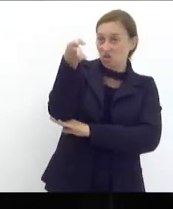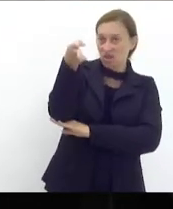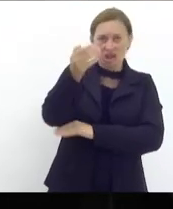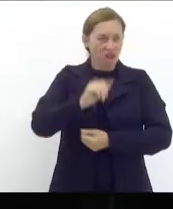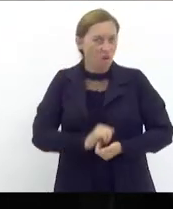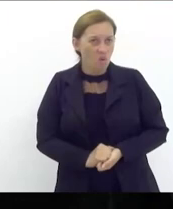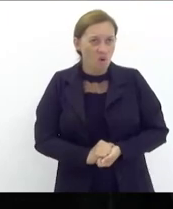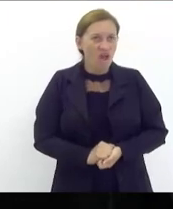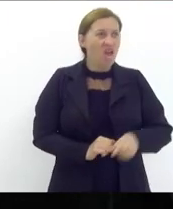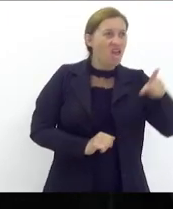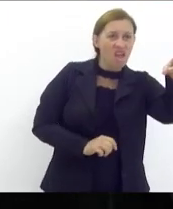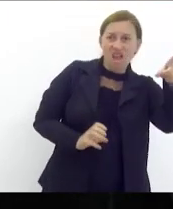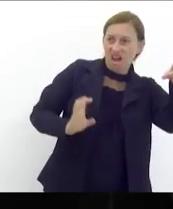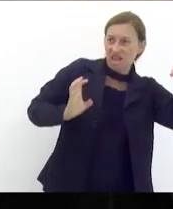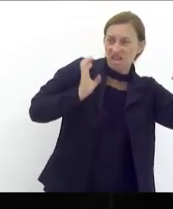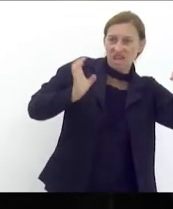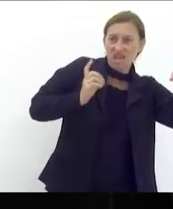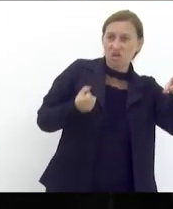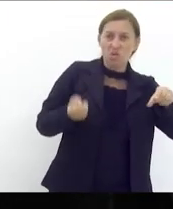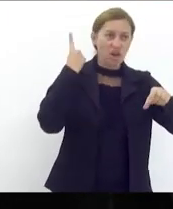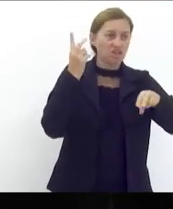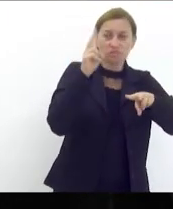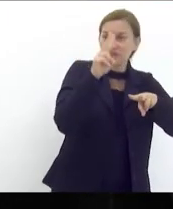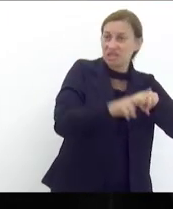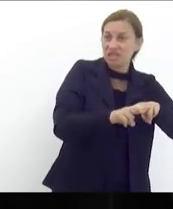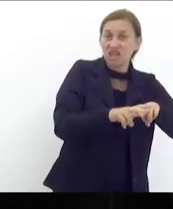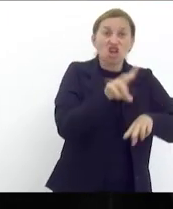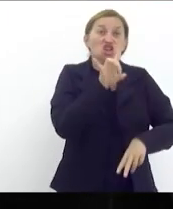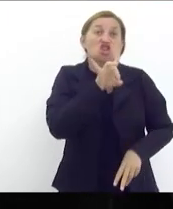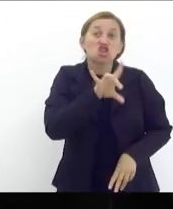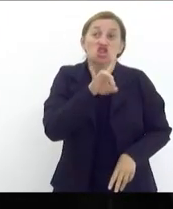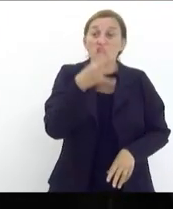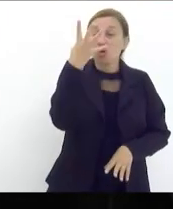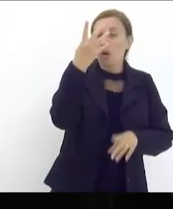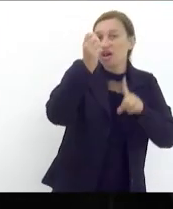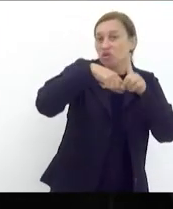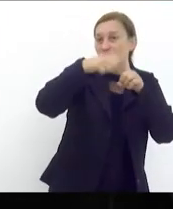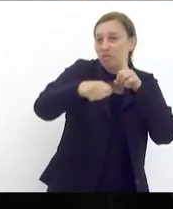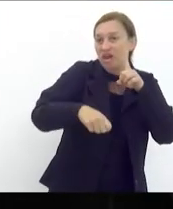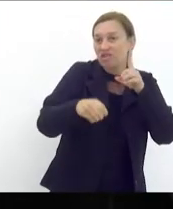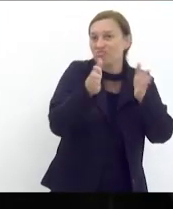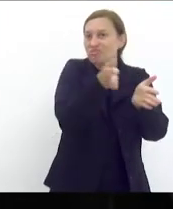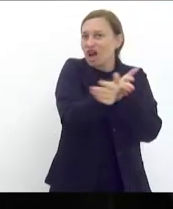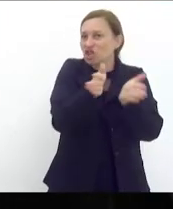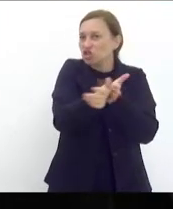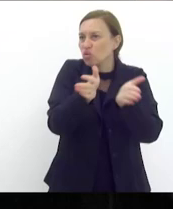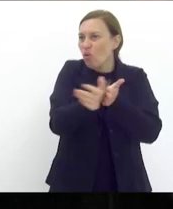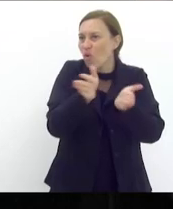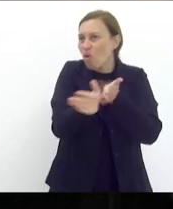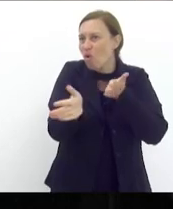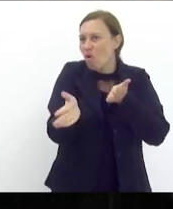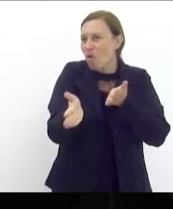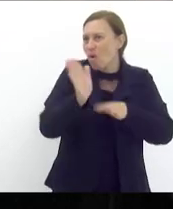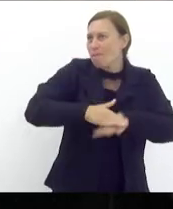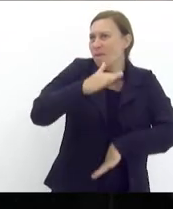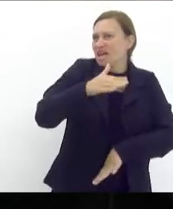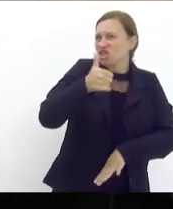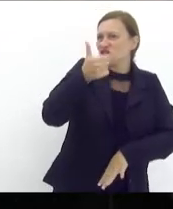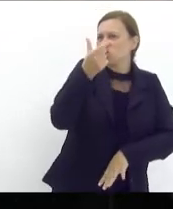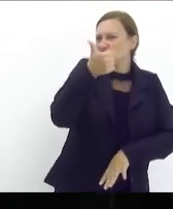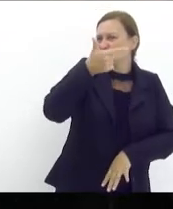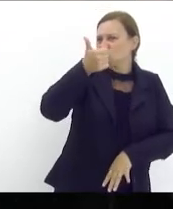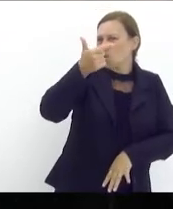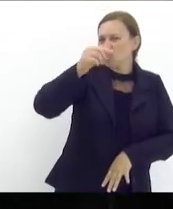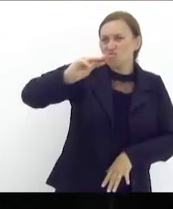burguês é o descondenado aí que só em 4 meses já gastou mais de 12